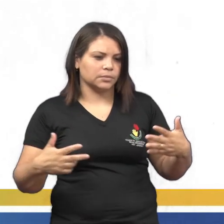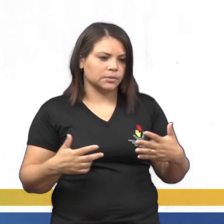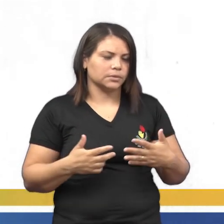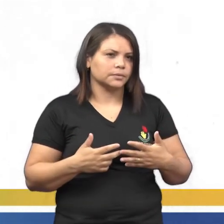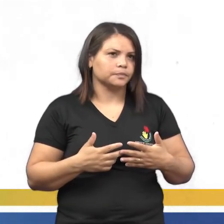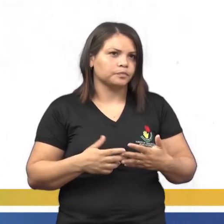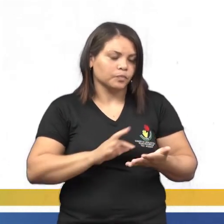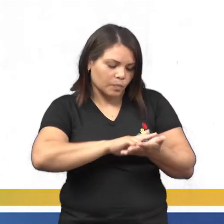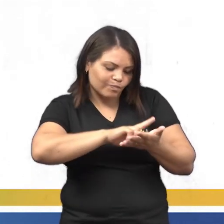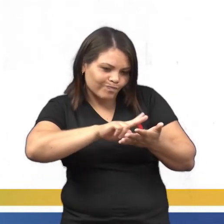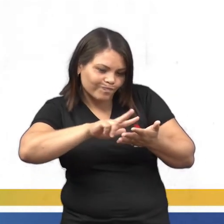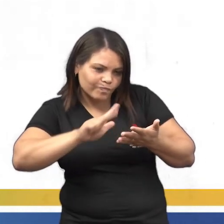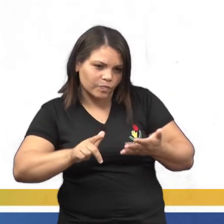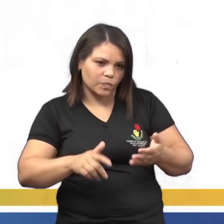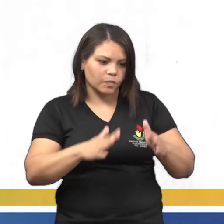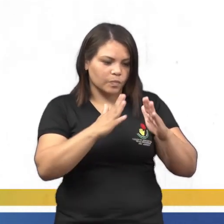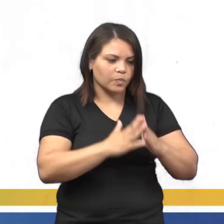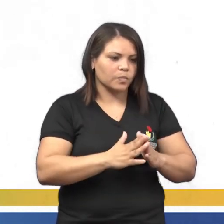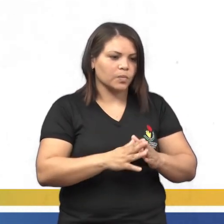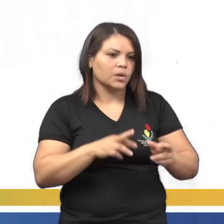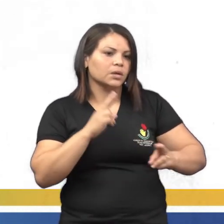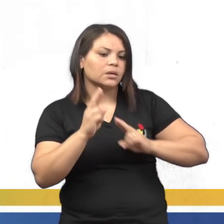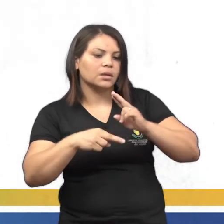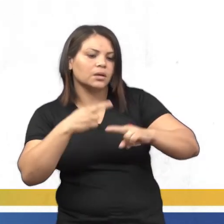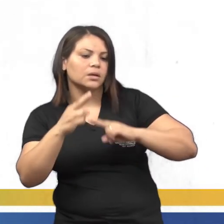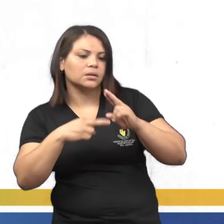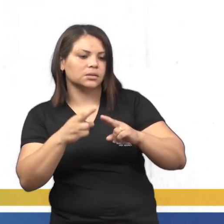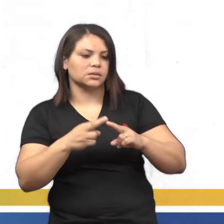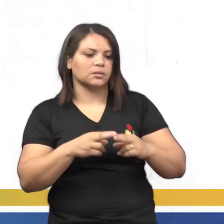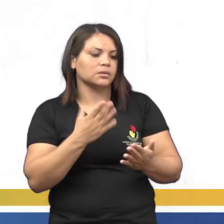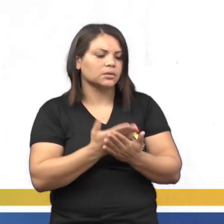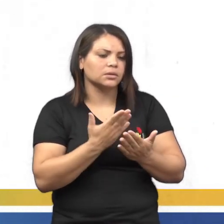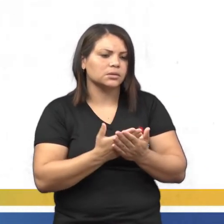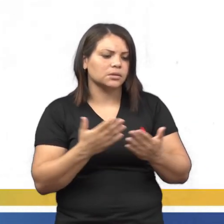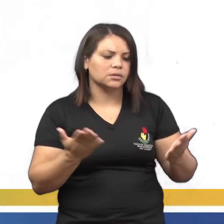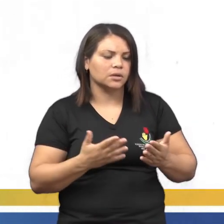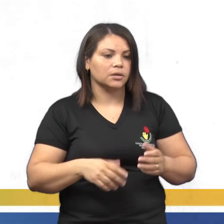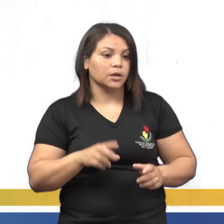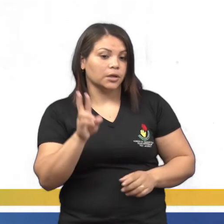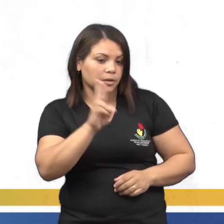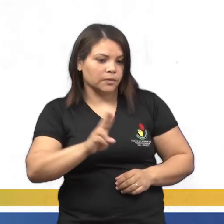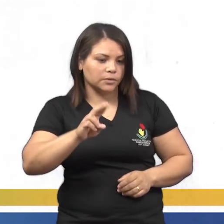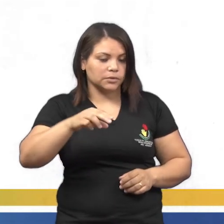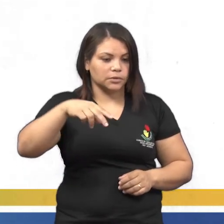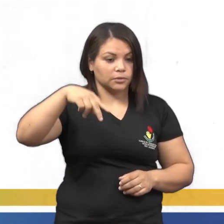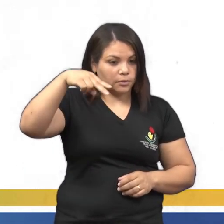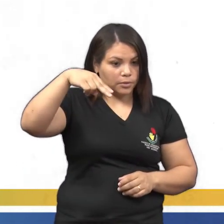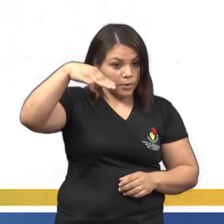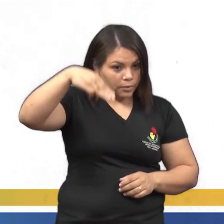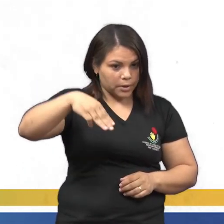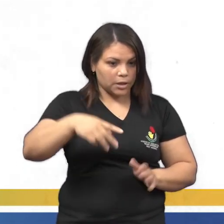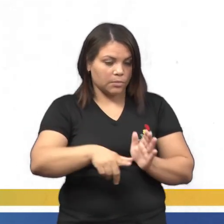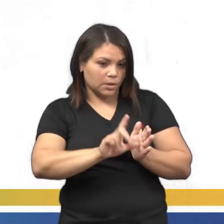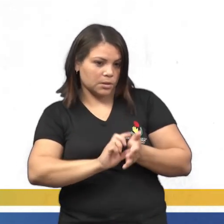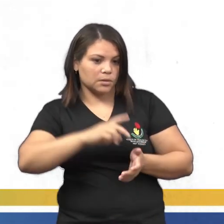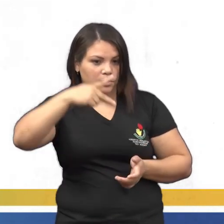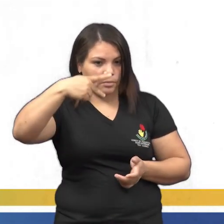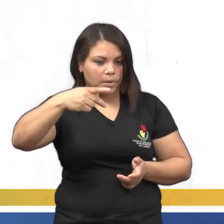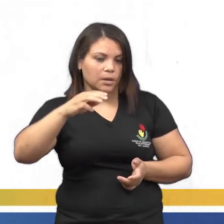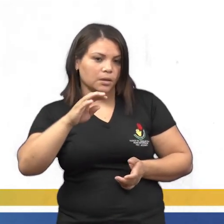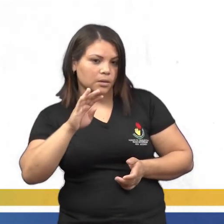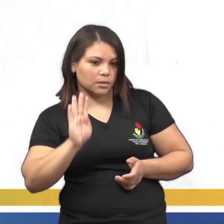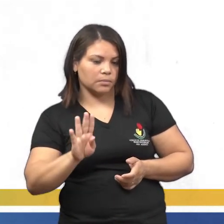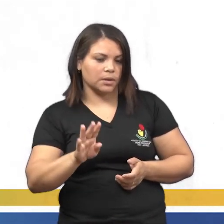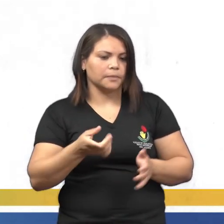possuem relação com o tema da nossa aula, né? Que foi o uso do M antes do P e do B, certo? Com a ajuda de alguém,